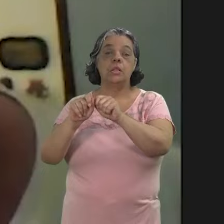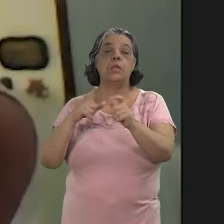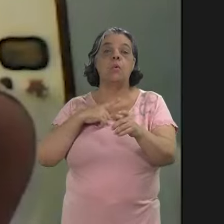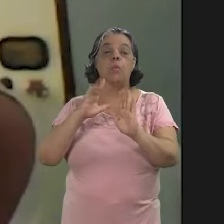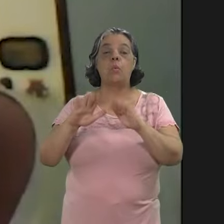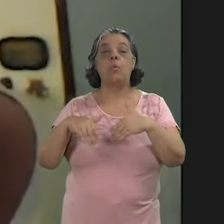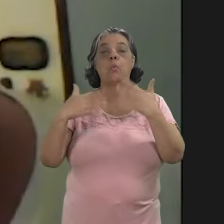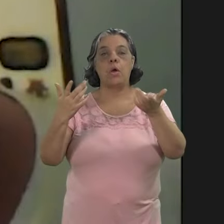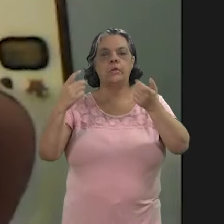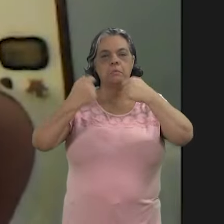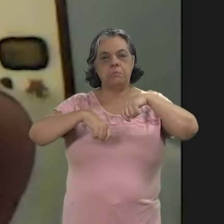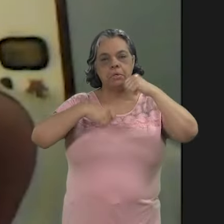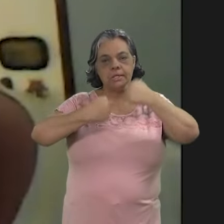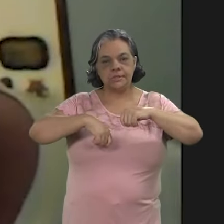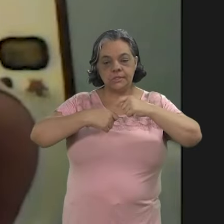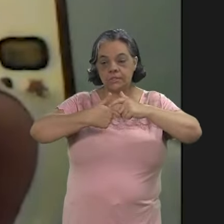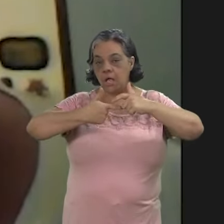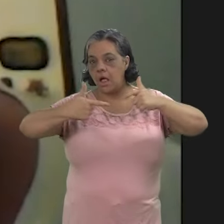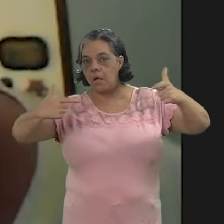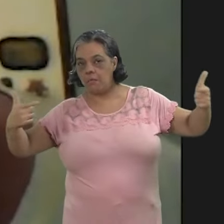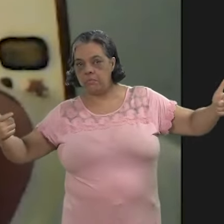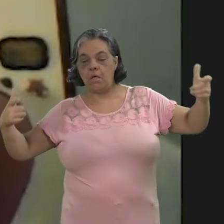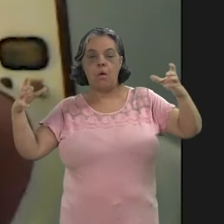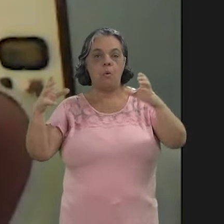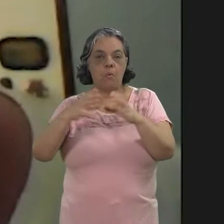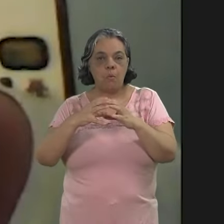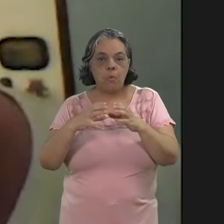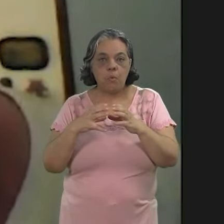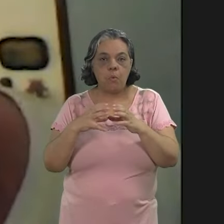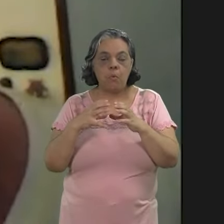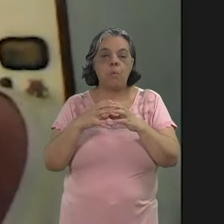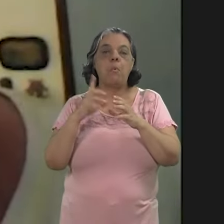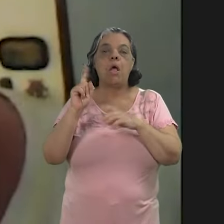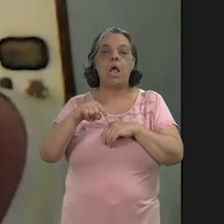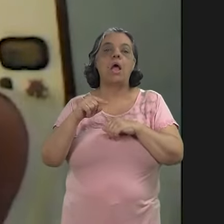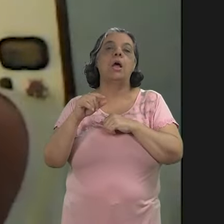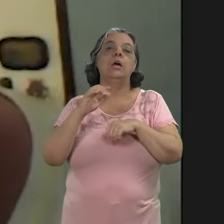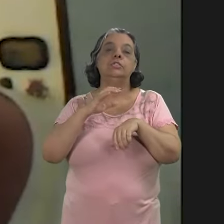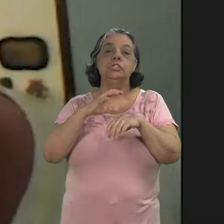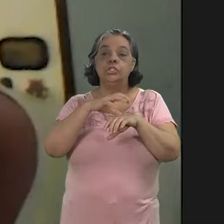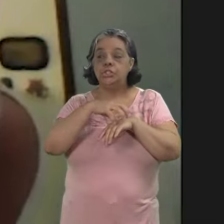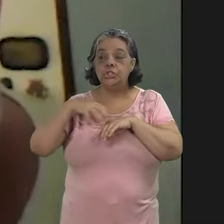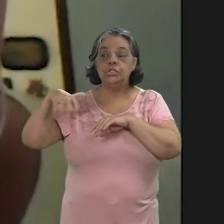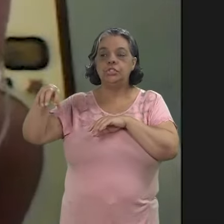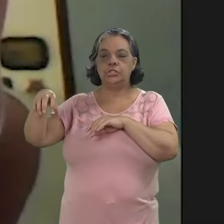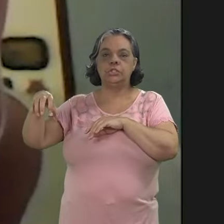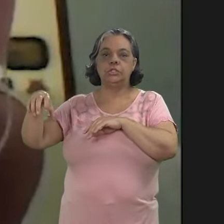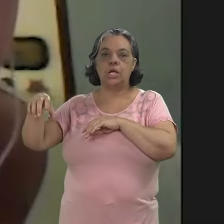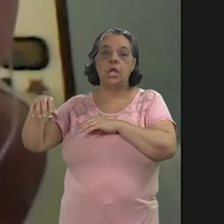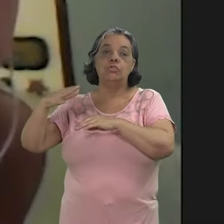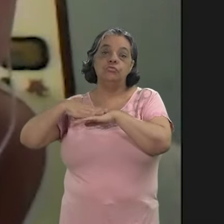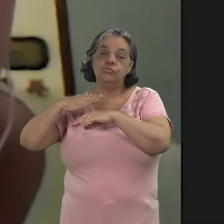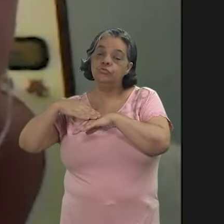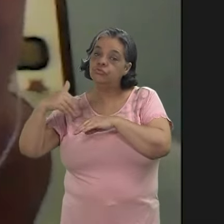Então, quando precisa ampliar a equipe, aí Rogério de Renan e Nilton Pereira